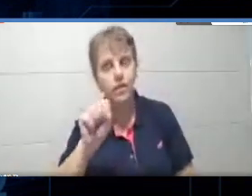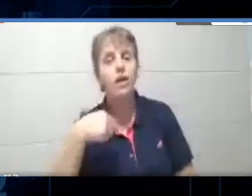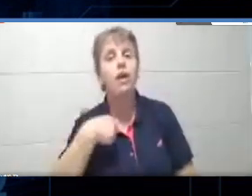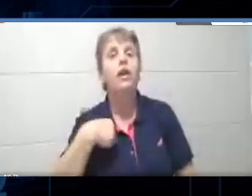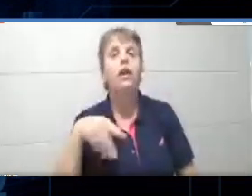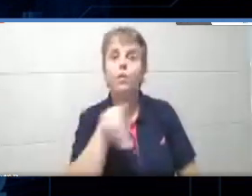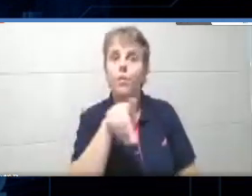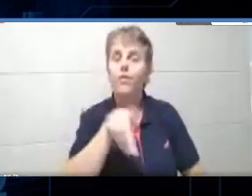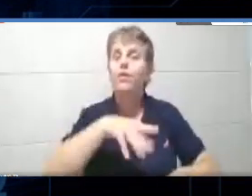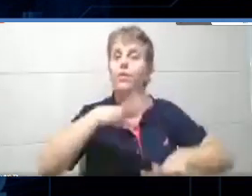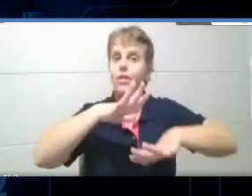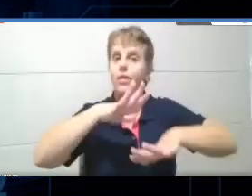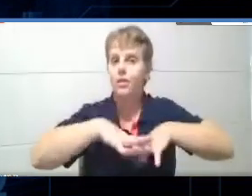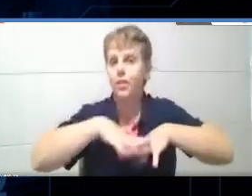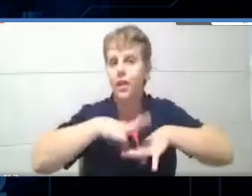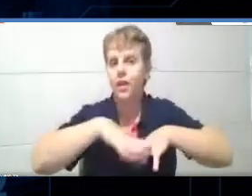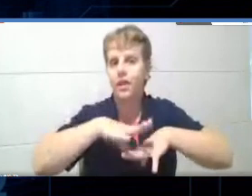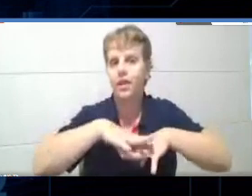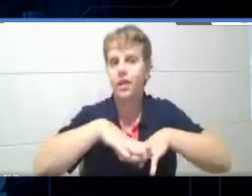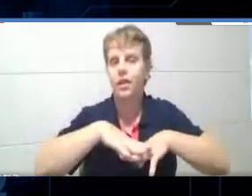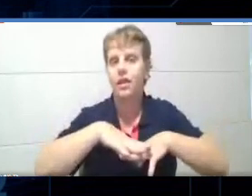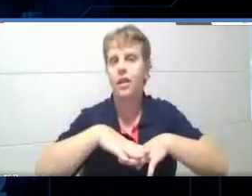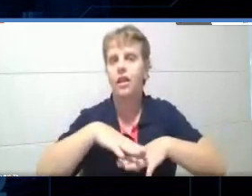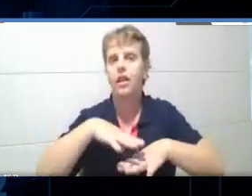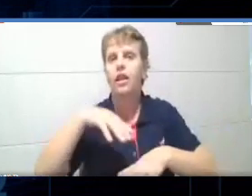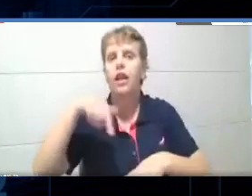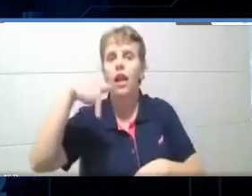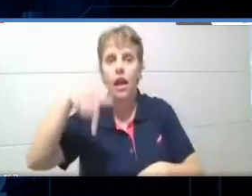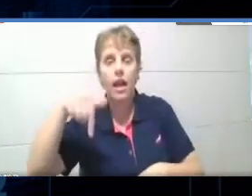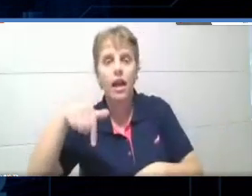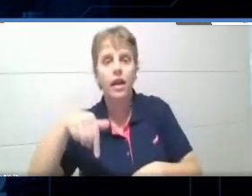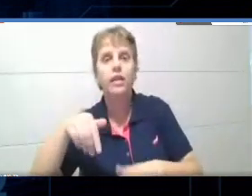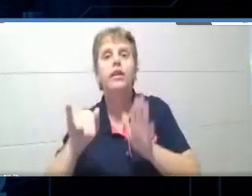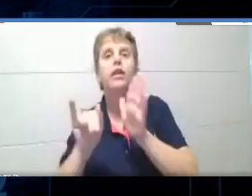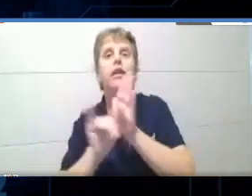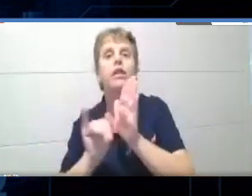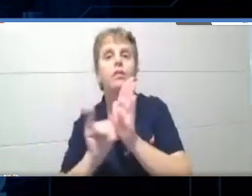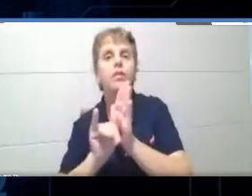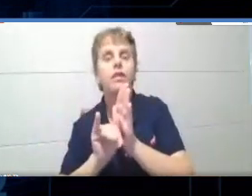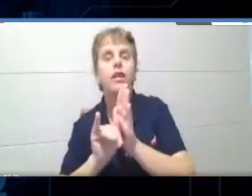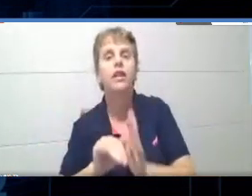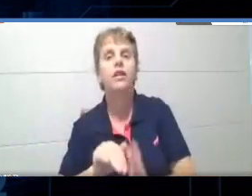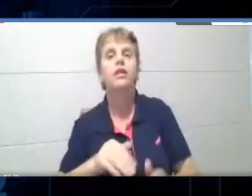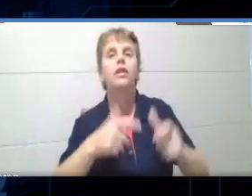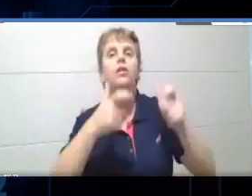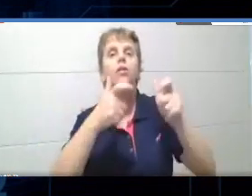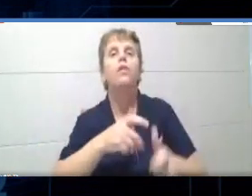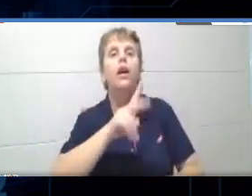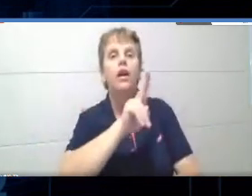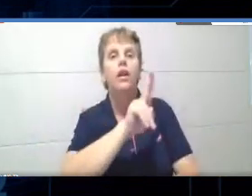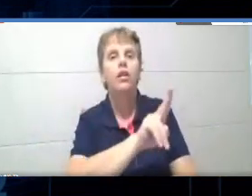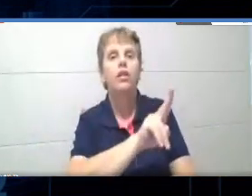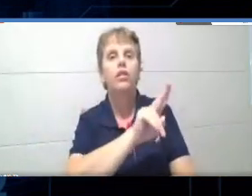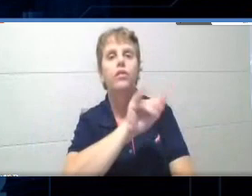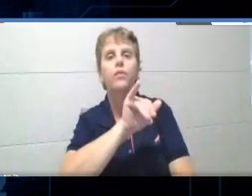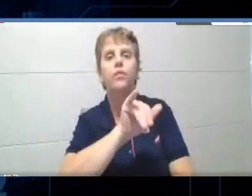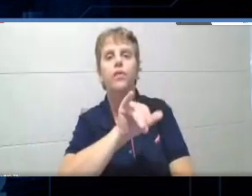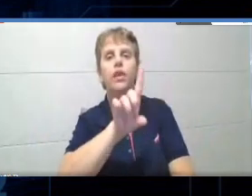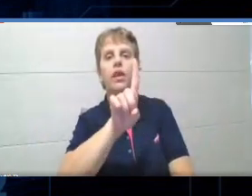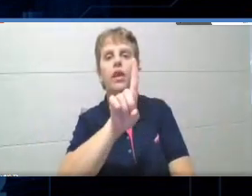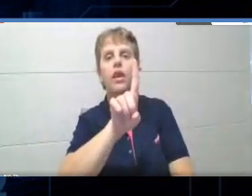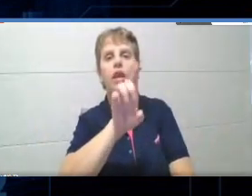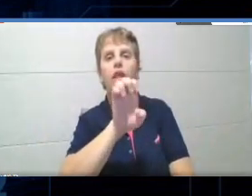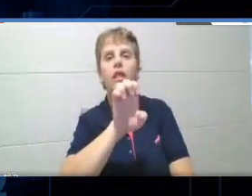tecnologias, aqui no SESI em Videira, que faz parte da Regional Centro-Norte, tá? Eu também sou professor na rede